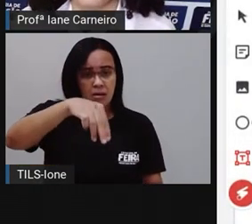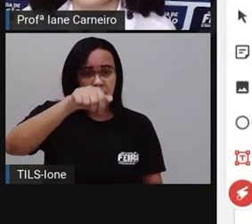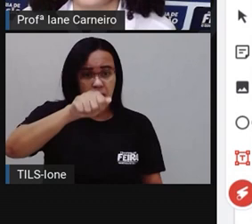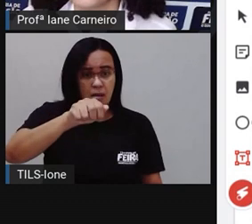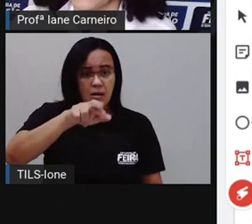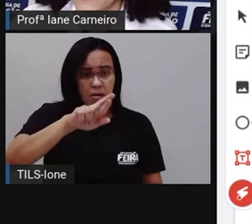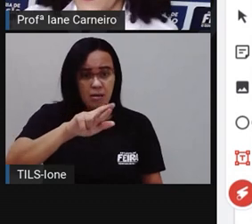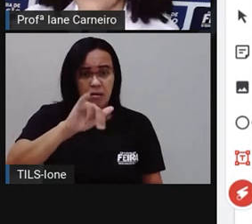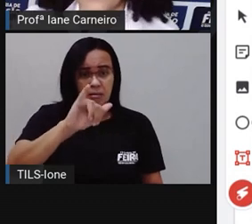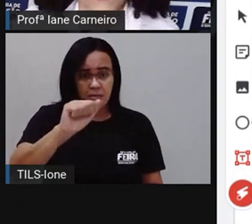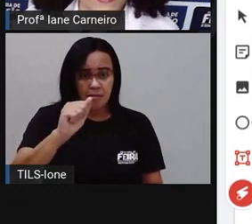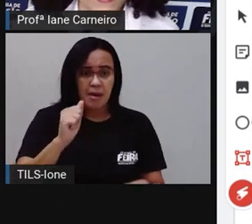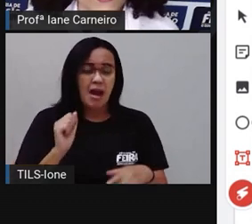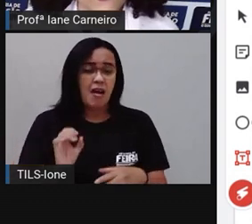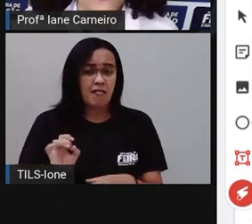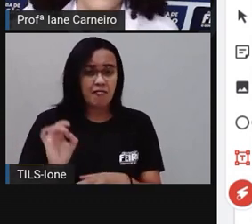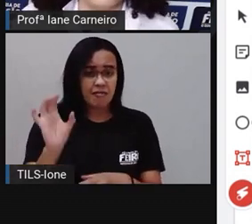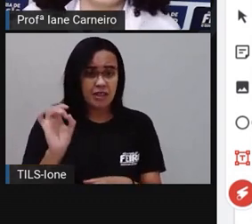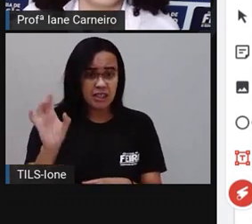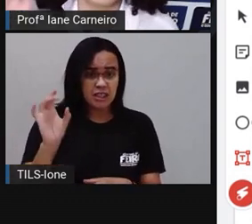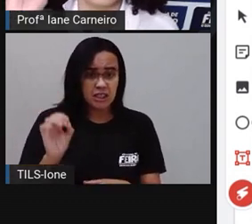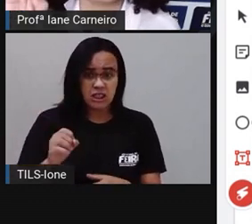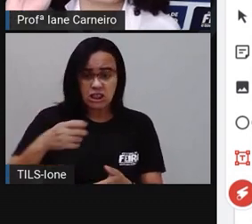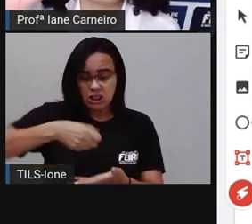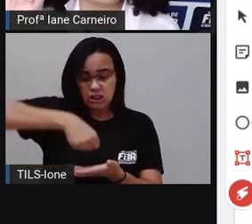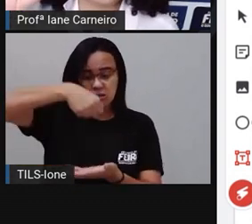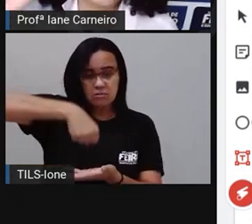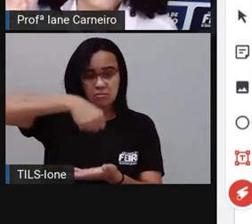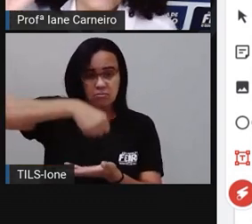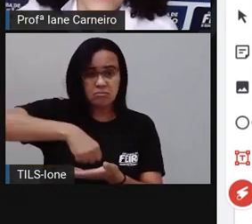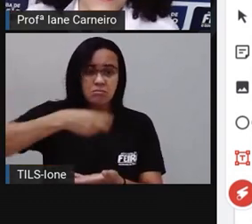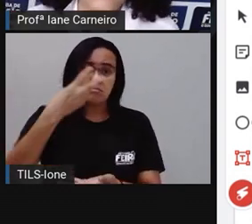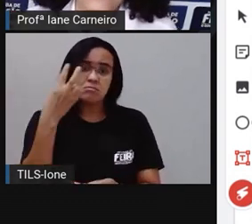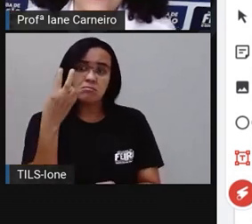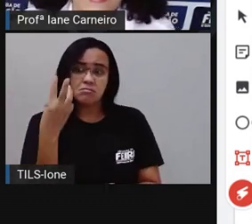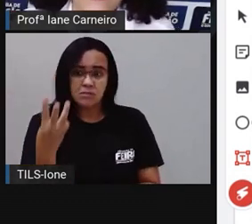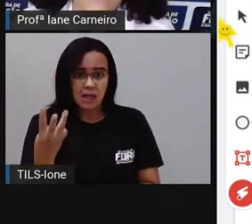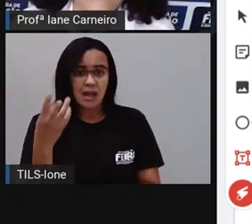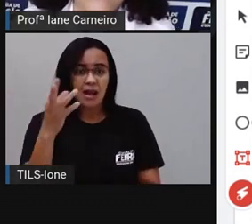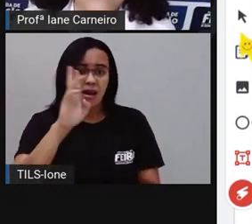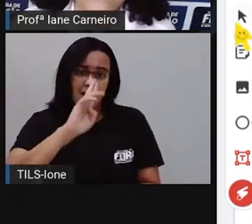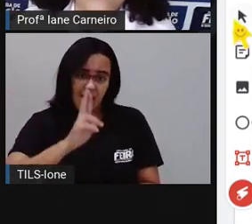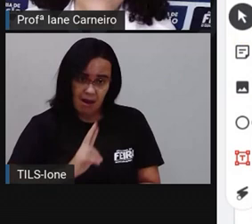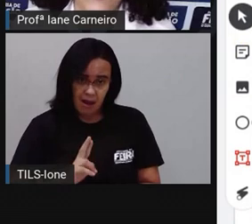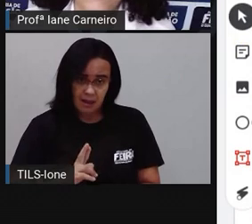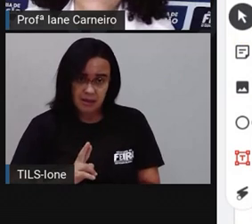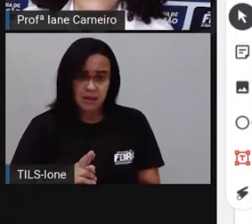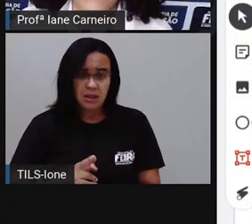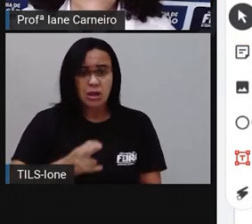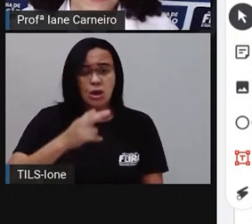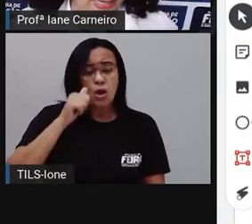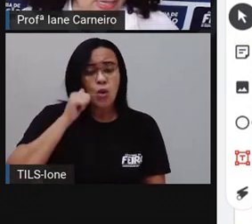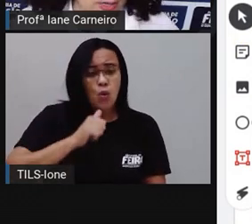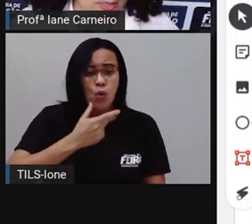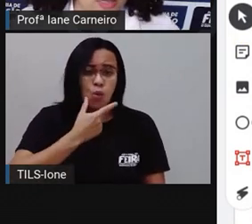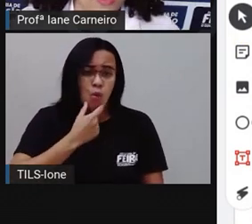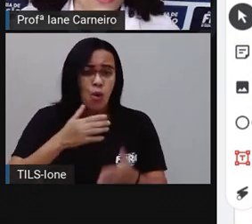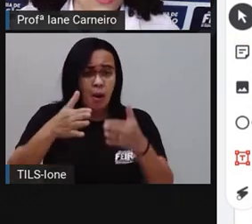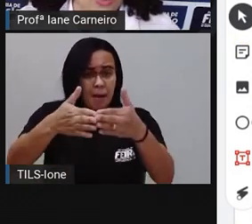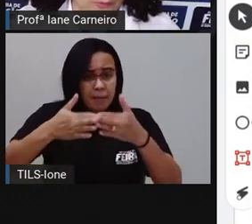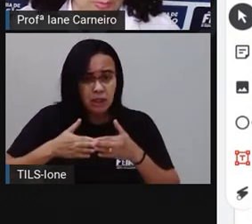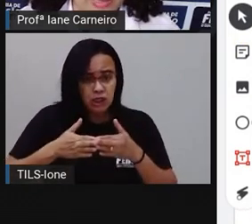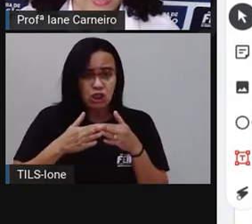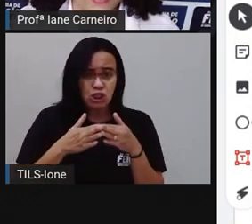ela vende por três reais cada rede. Se o cliente pediu duas redes dessa, quanto é que o cliente vai pagar, ó?